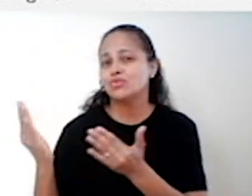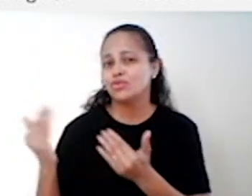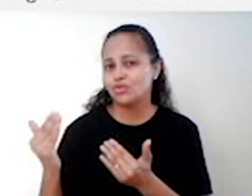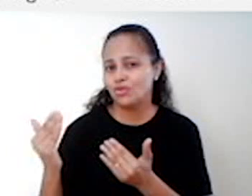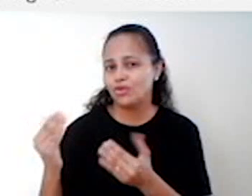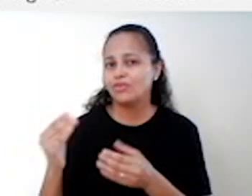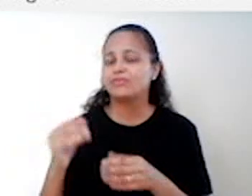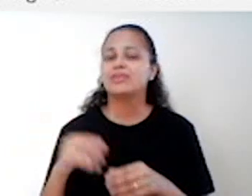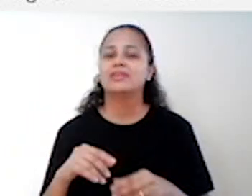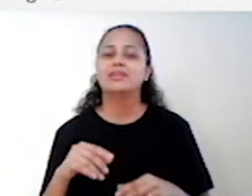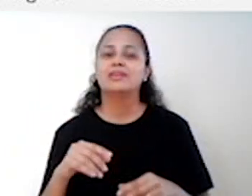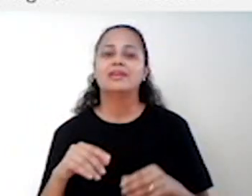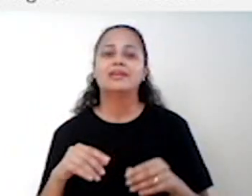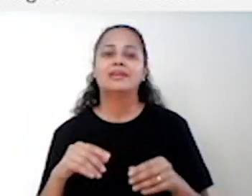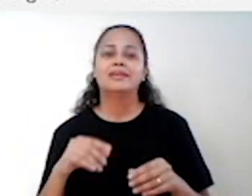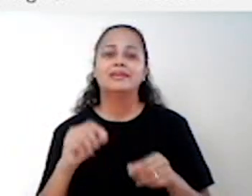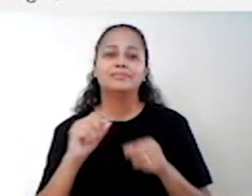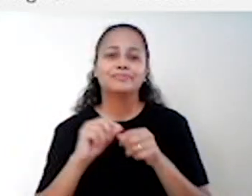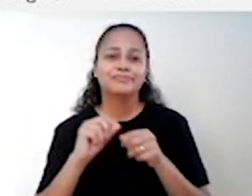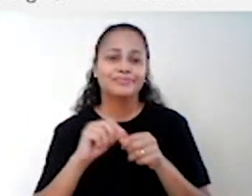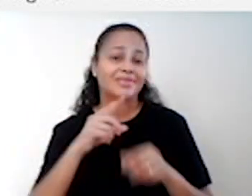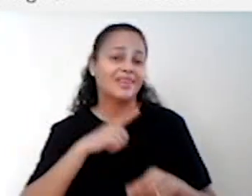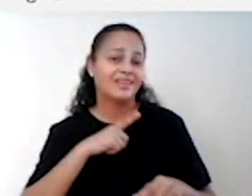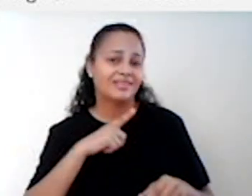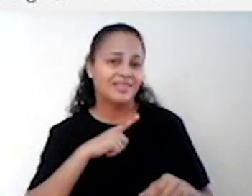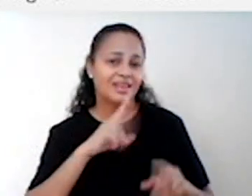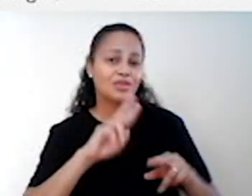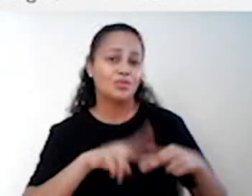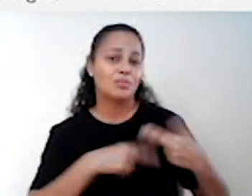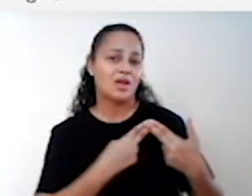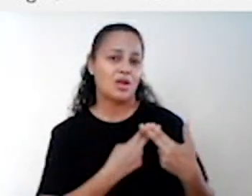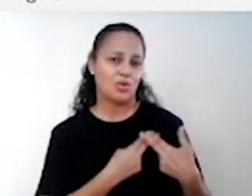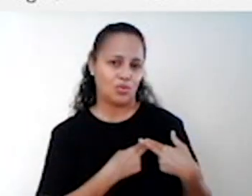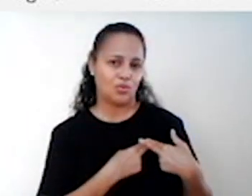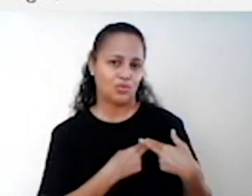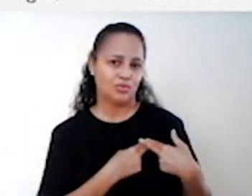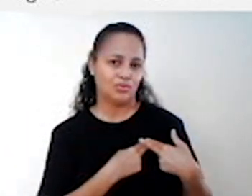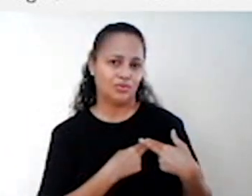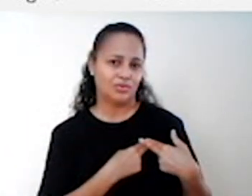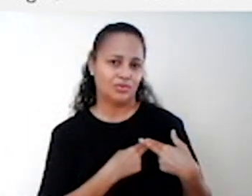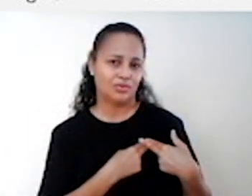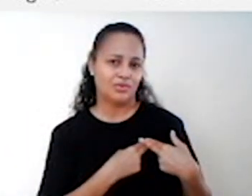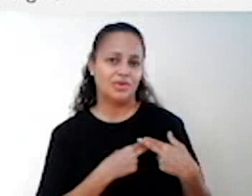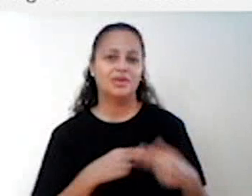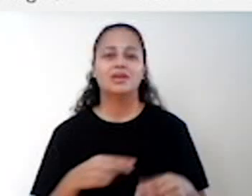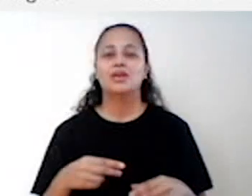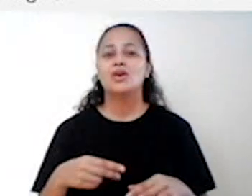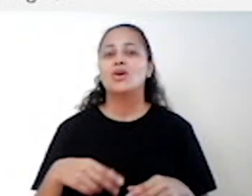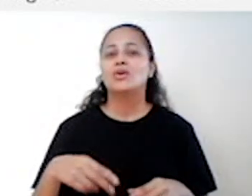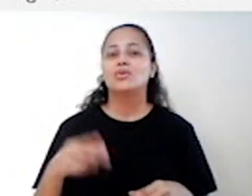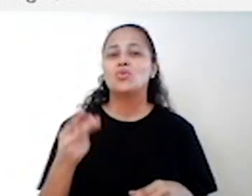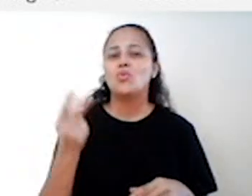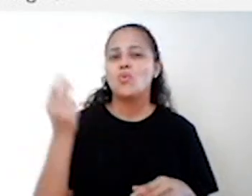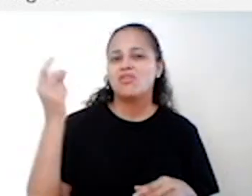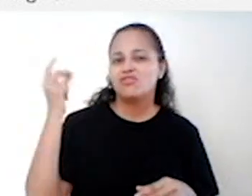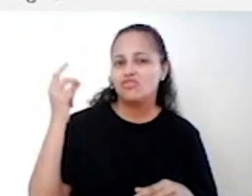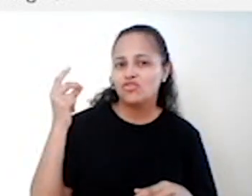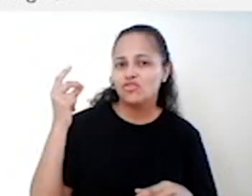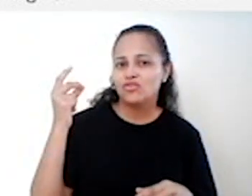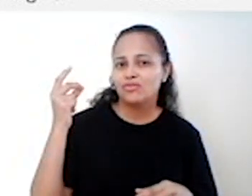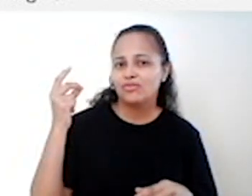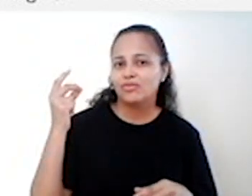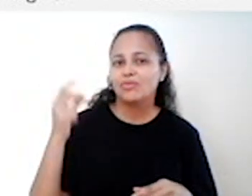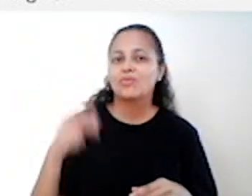está passando por uma fase de luto e perda dele mesmo. O luto pela perda do seu antigo eu para o novo eu que está sendo